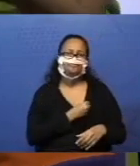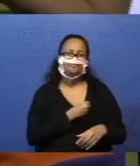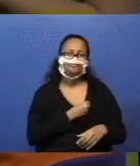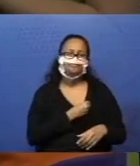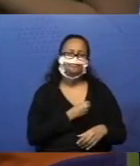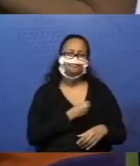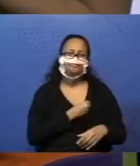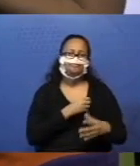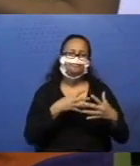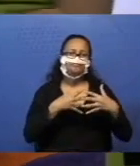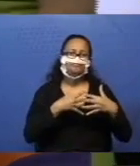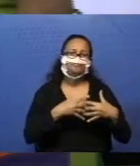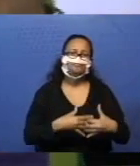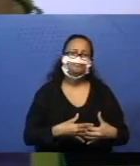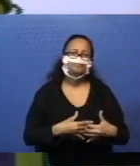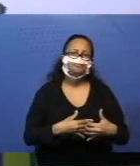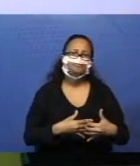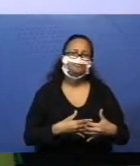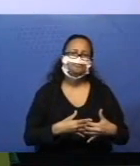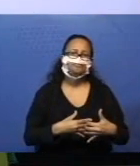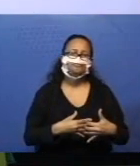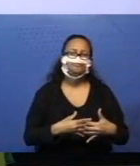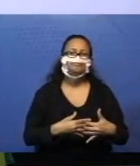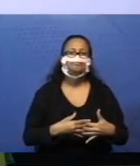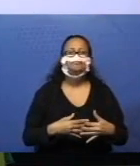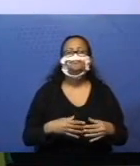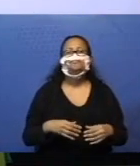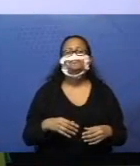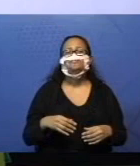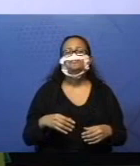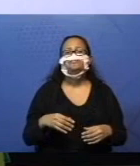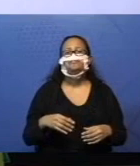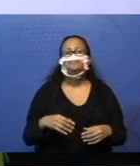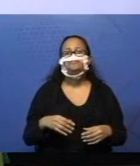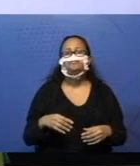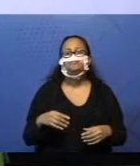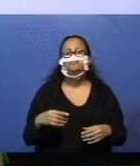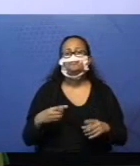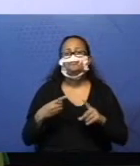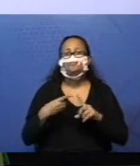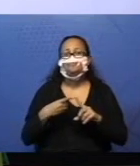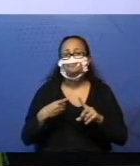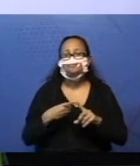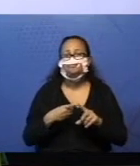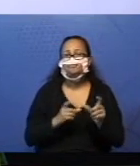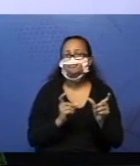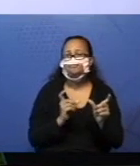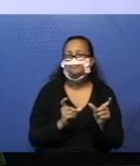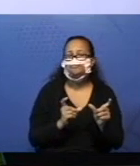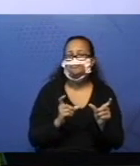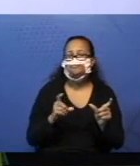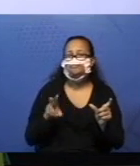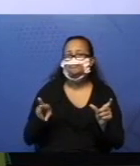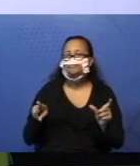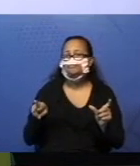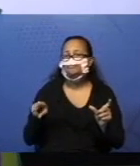resultado, e se a minha primeira parcela está igual,